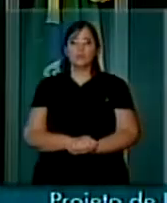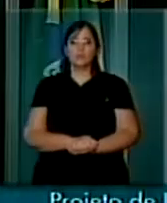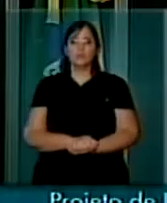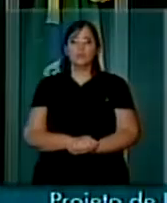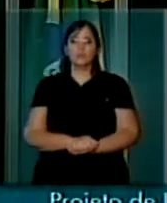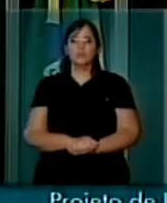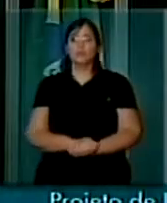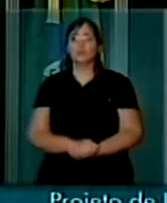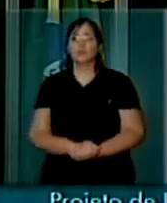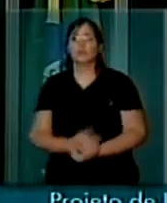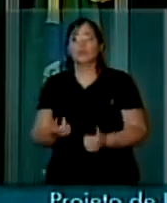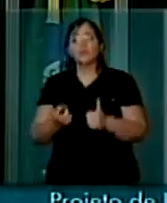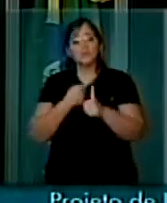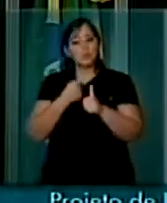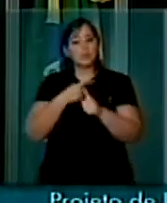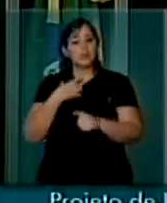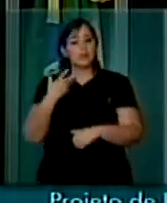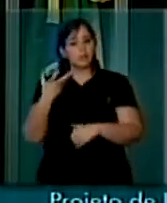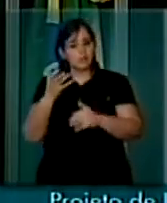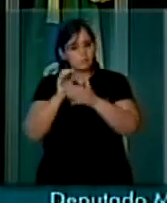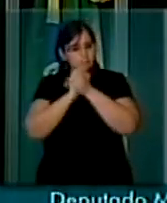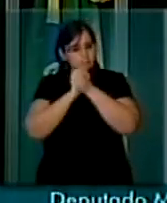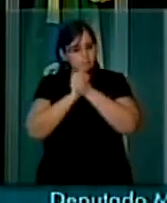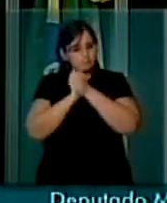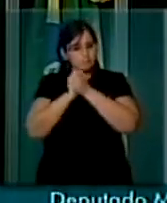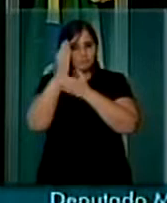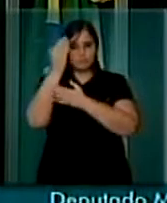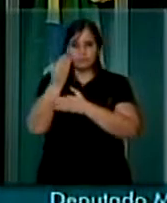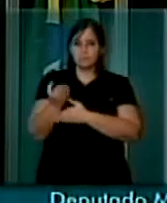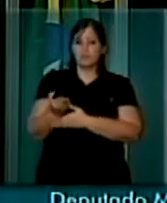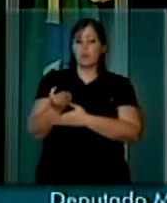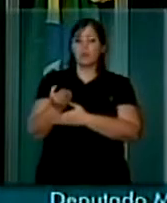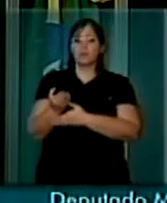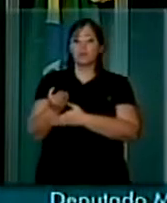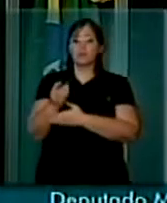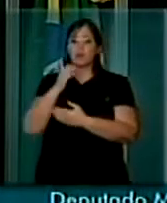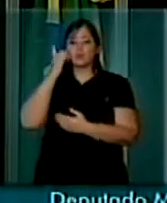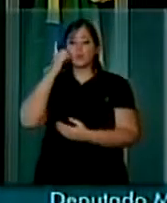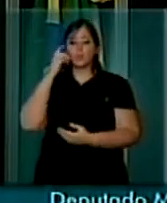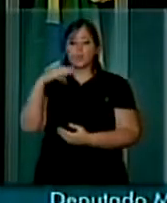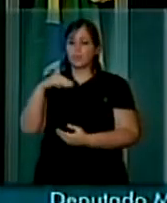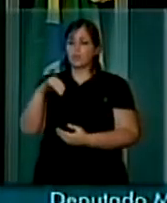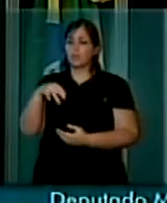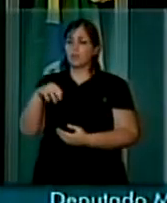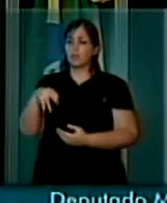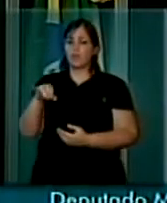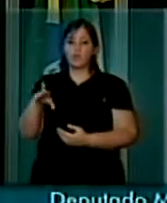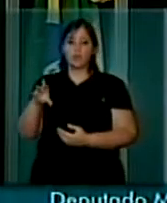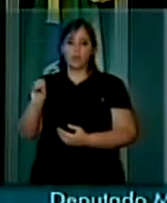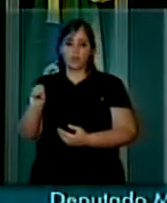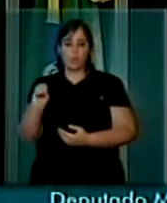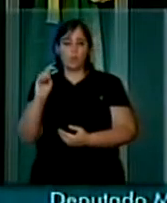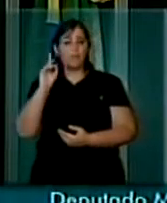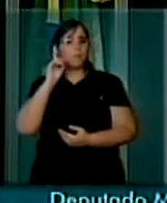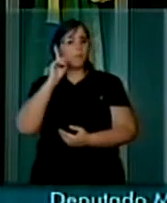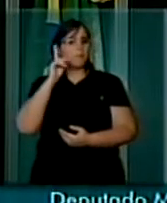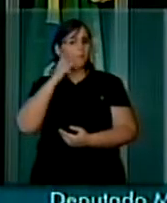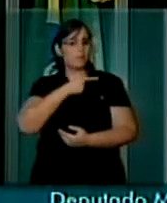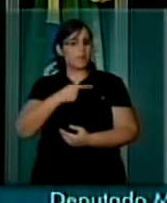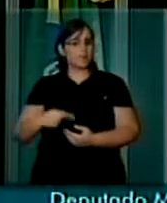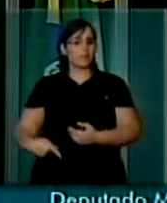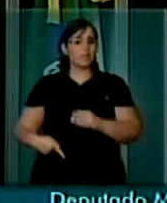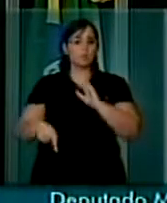primeiro quero parabenizar o deputado mineiro, presidente do